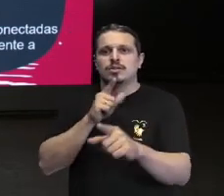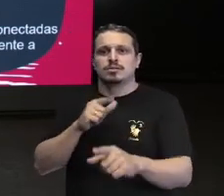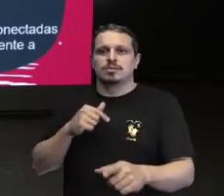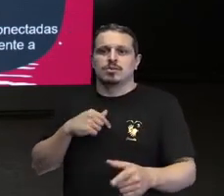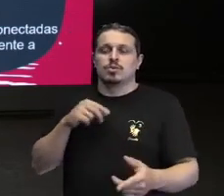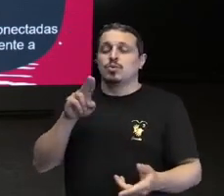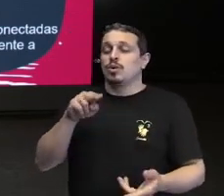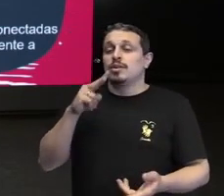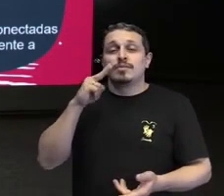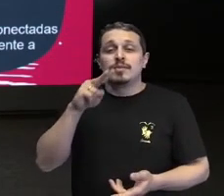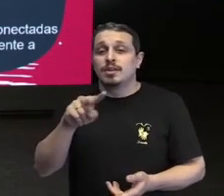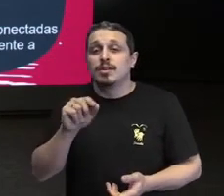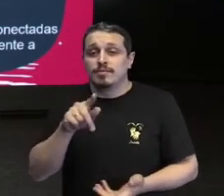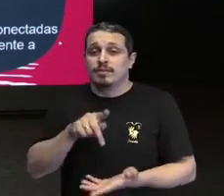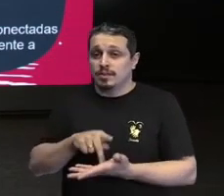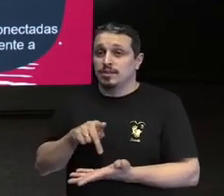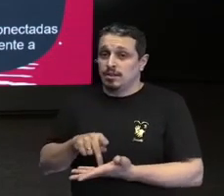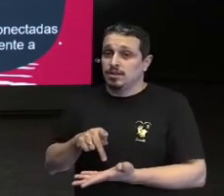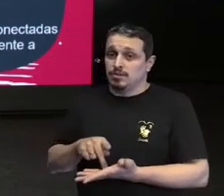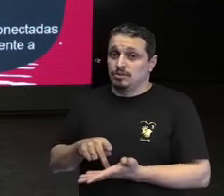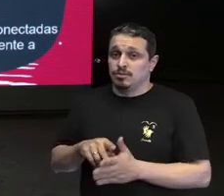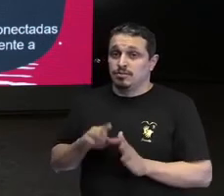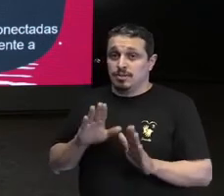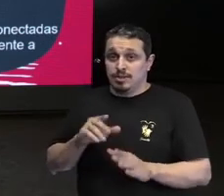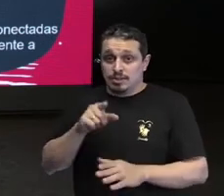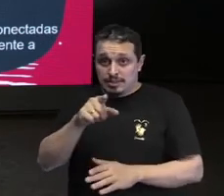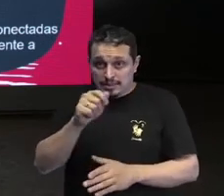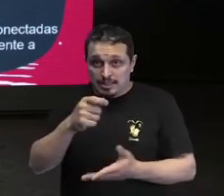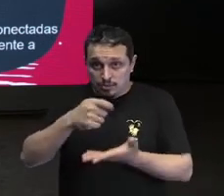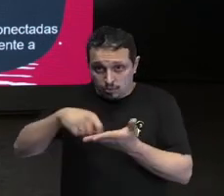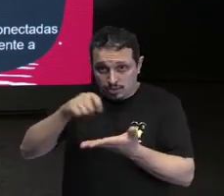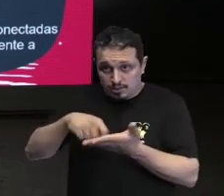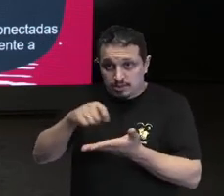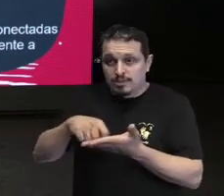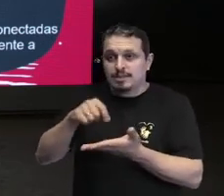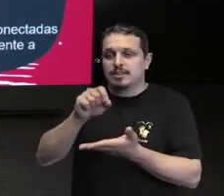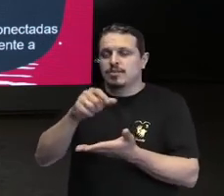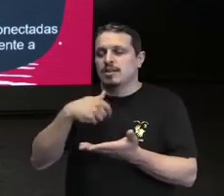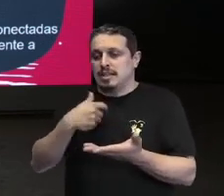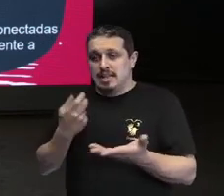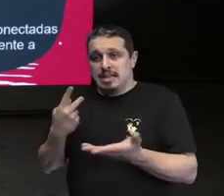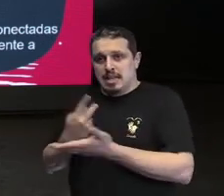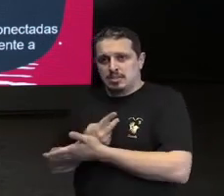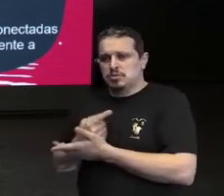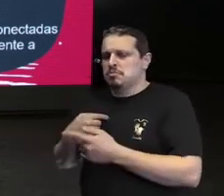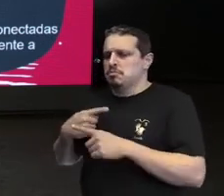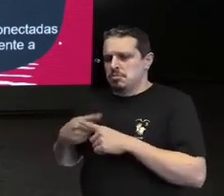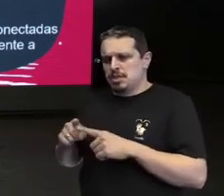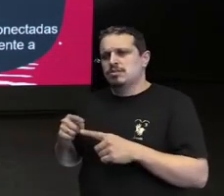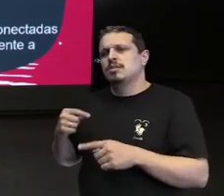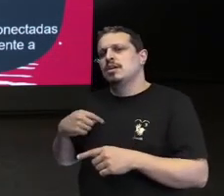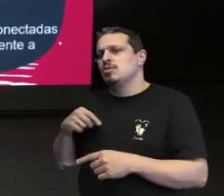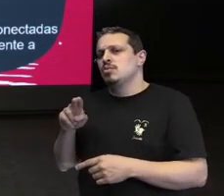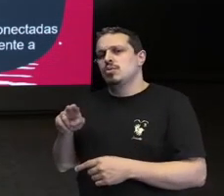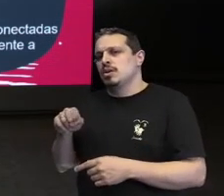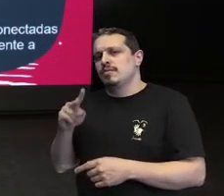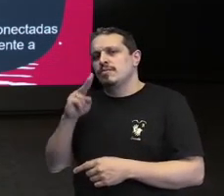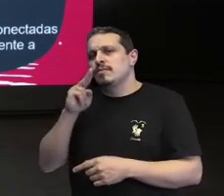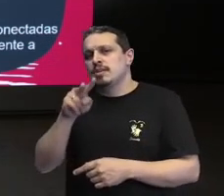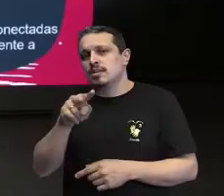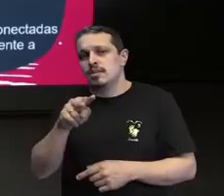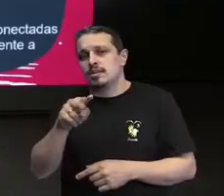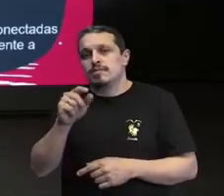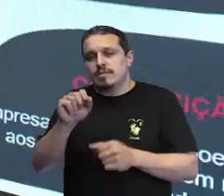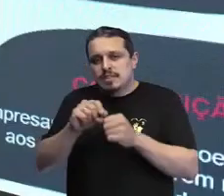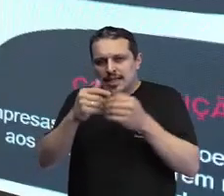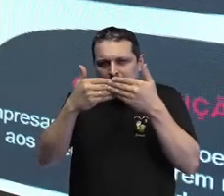e aí por favor colegas escrevam e me corrijam aqui se eu estiver errada mas eu nunca vi e olha que eu sou super aberta a